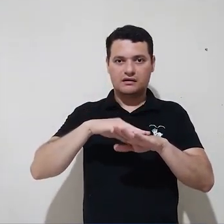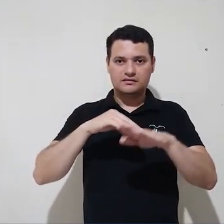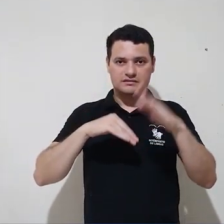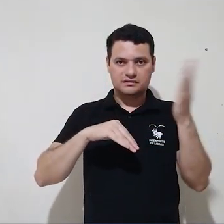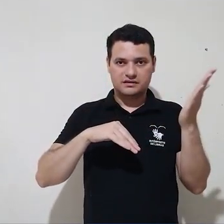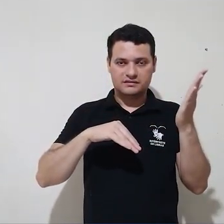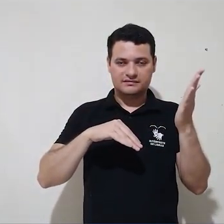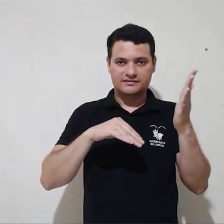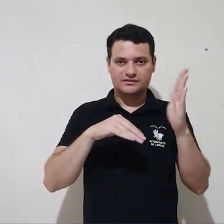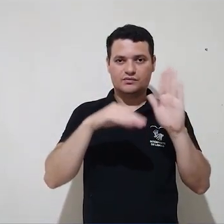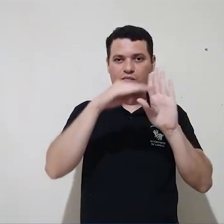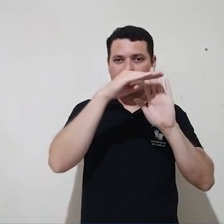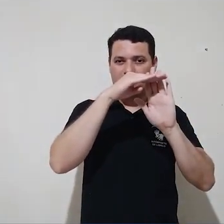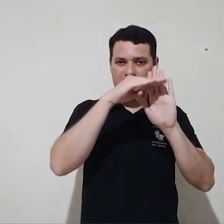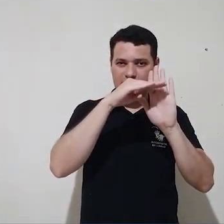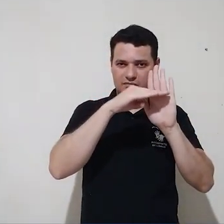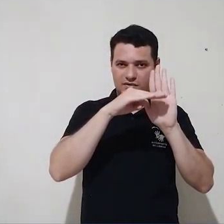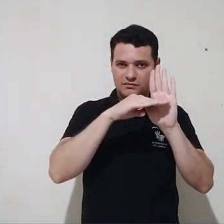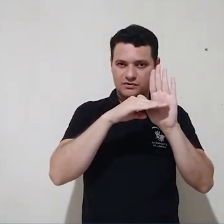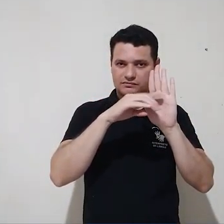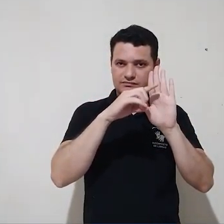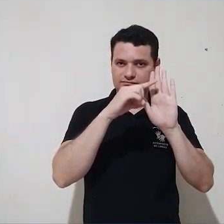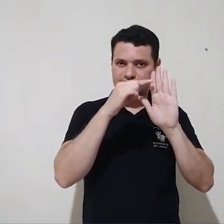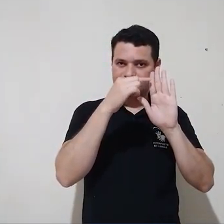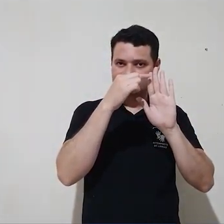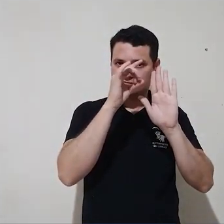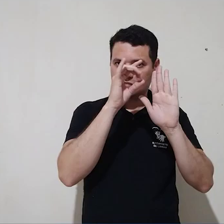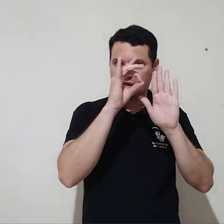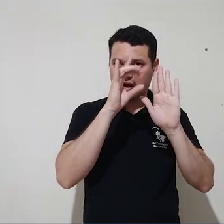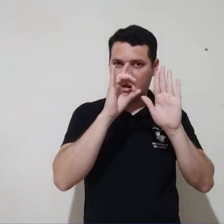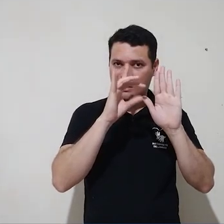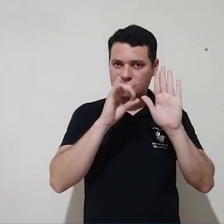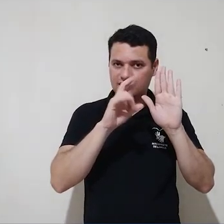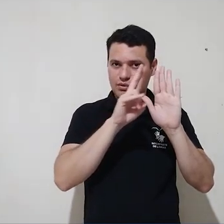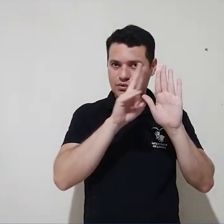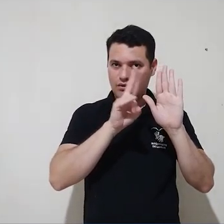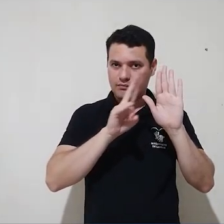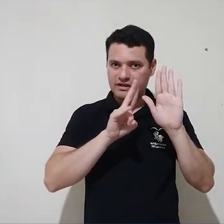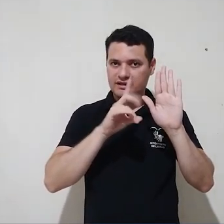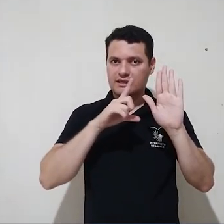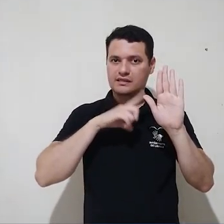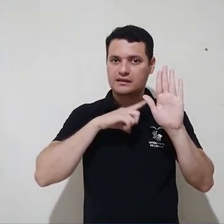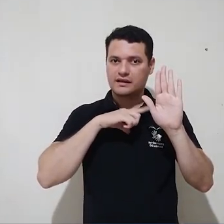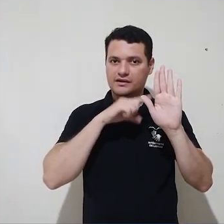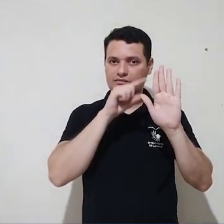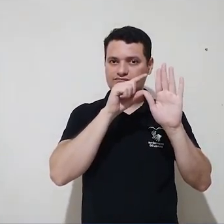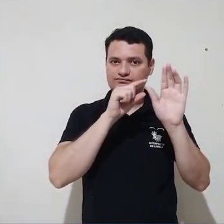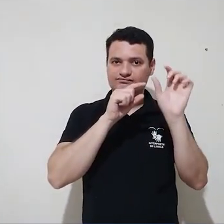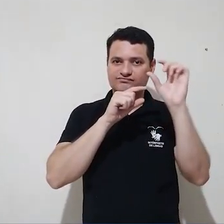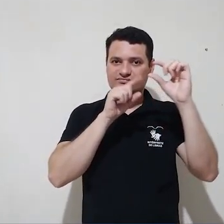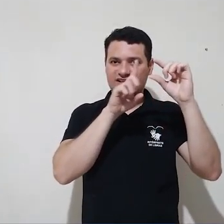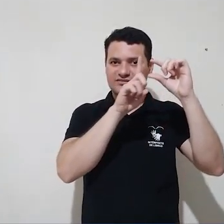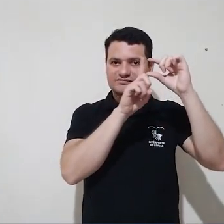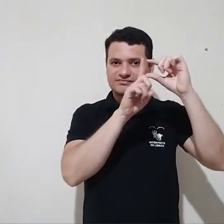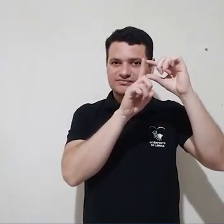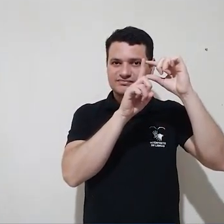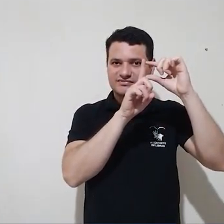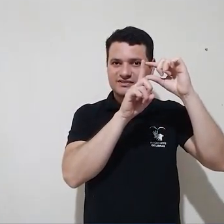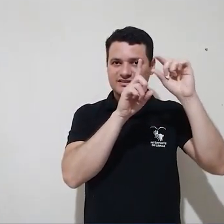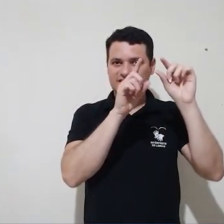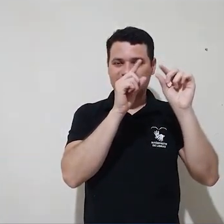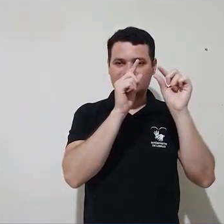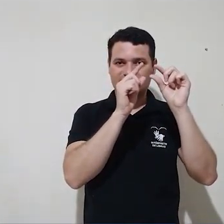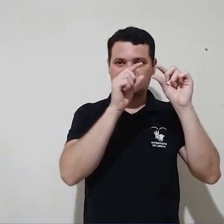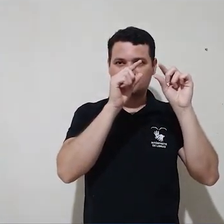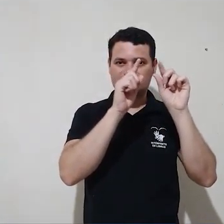Reparem que, à esquerda de cada nome de usuário inscrito nos participantes, temos uma caixa de